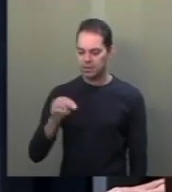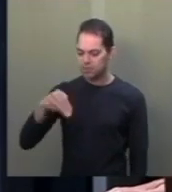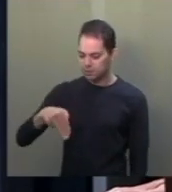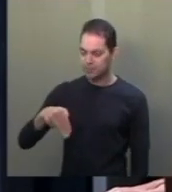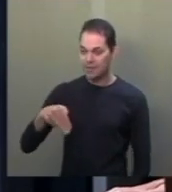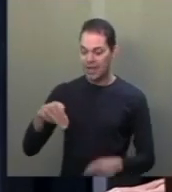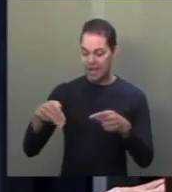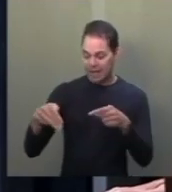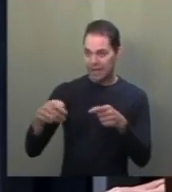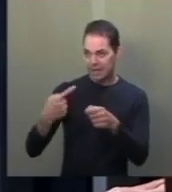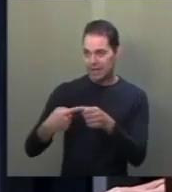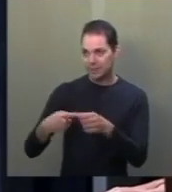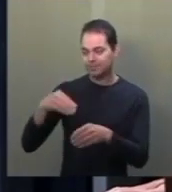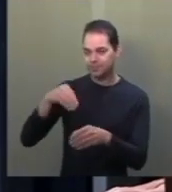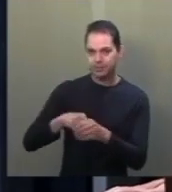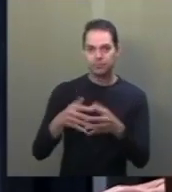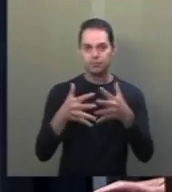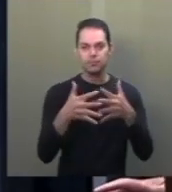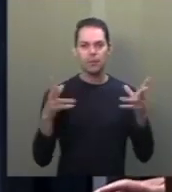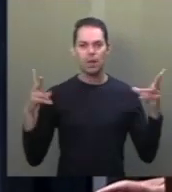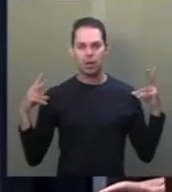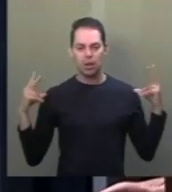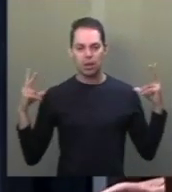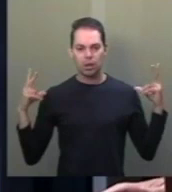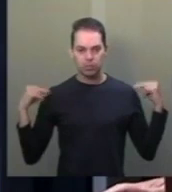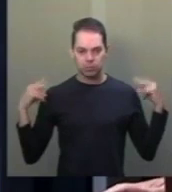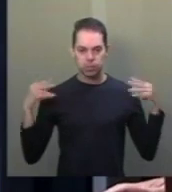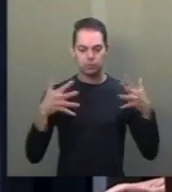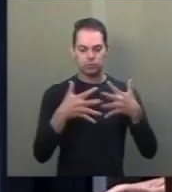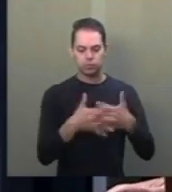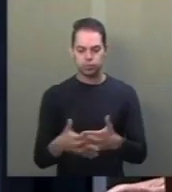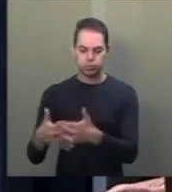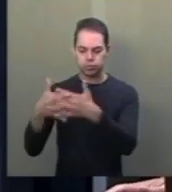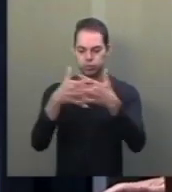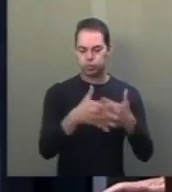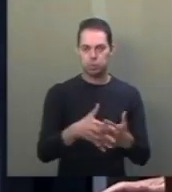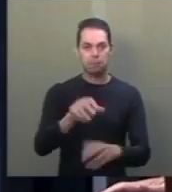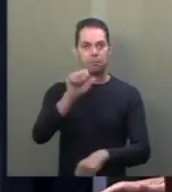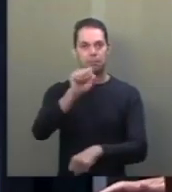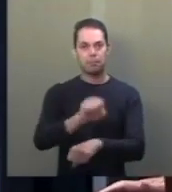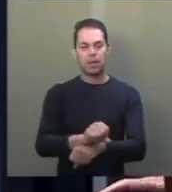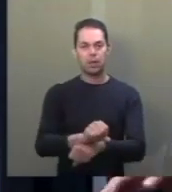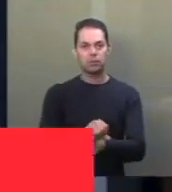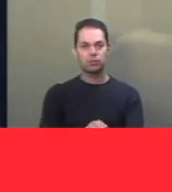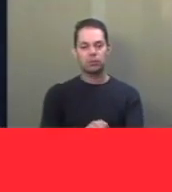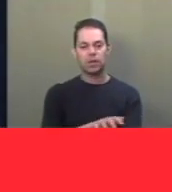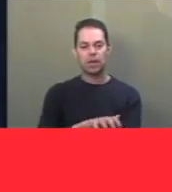caminhoneiros paralisavam o país. Num movimento paredista de